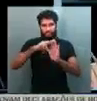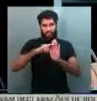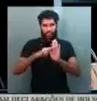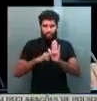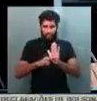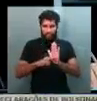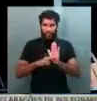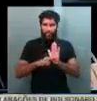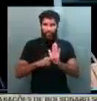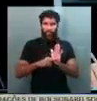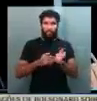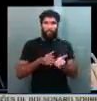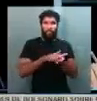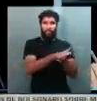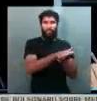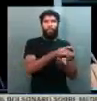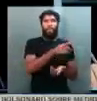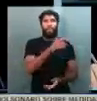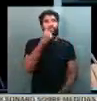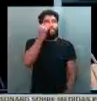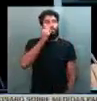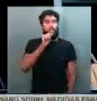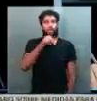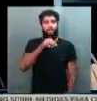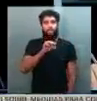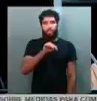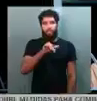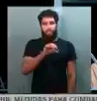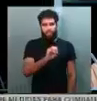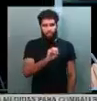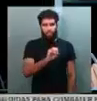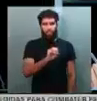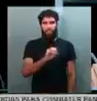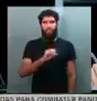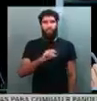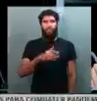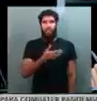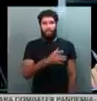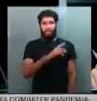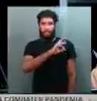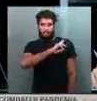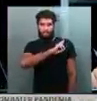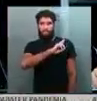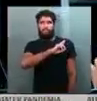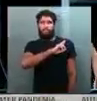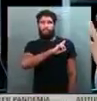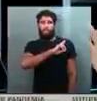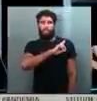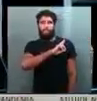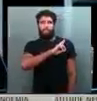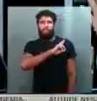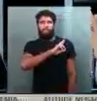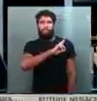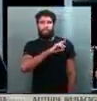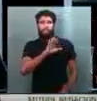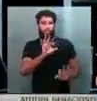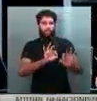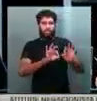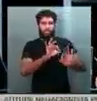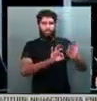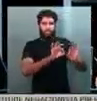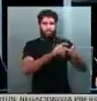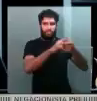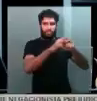inclusive, foi repassada ao senador Antônio Anastasia, que tem sido responsável por essa proposição de